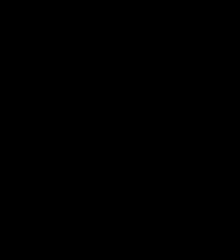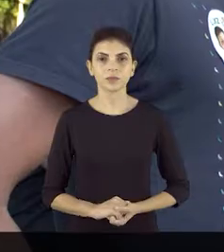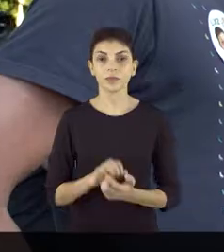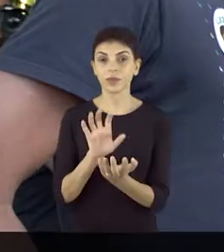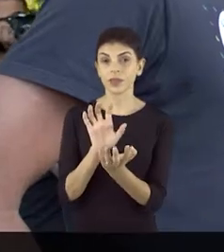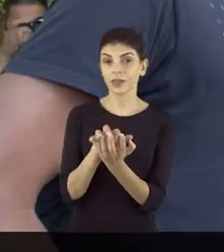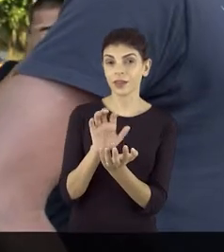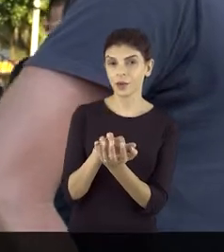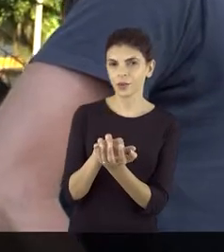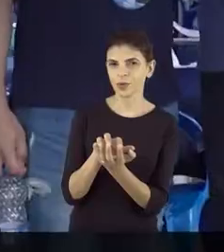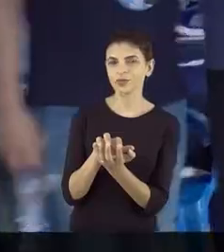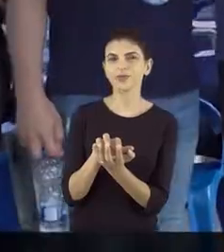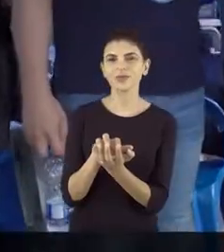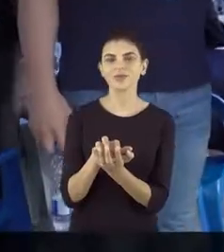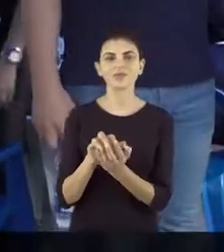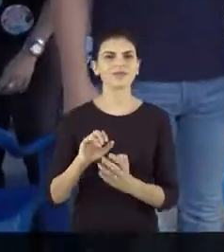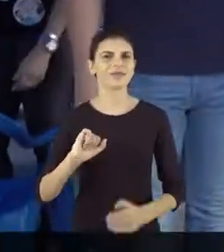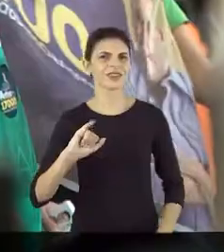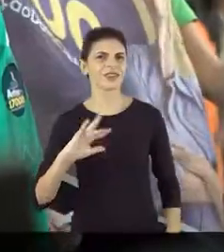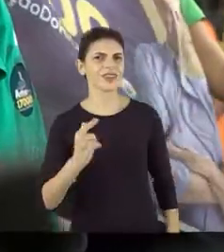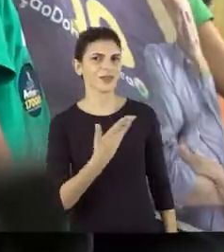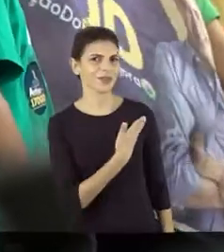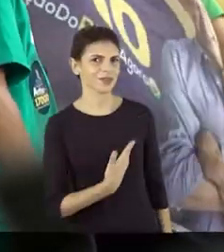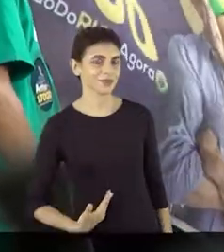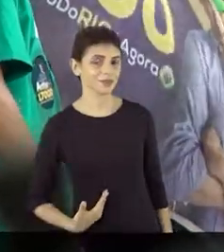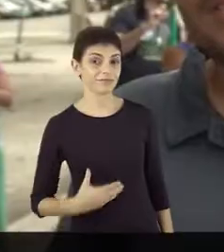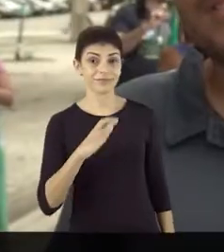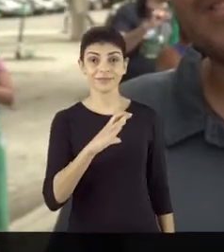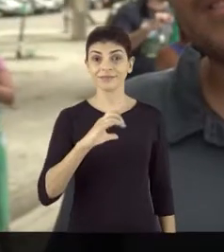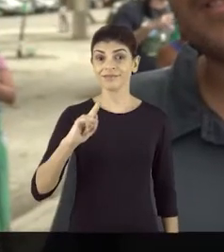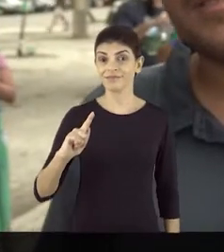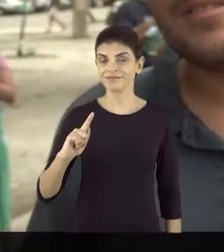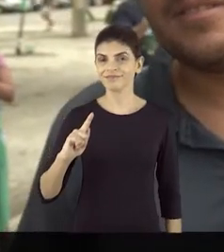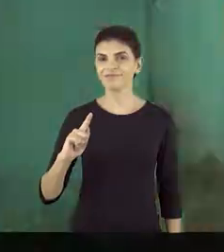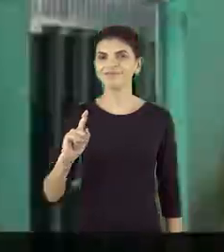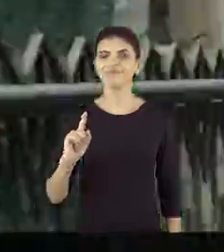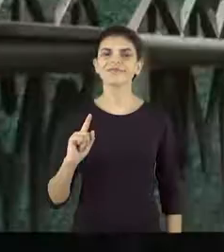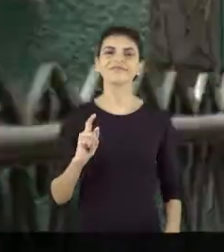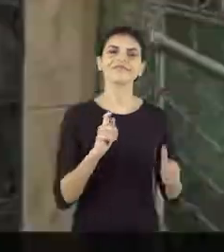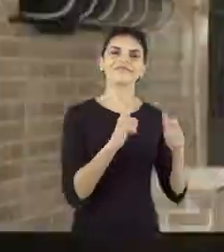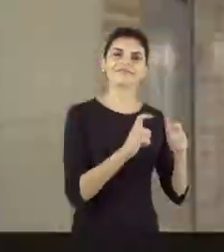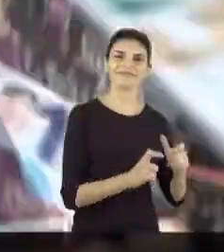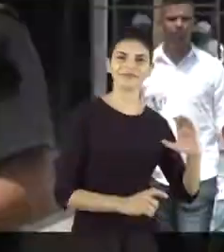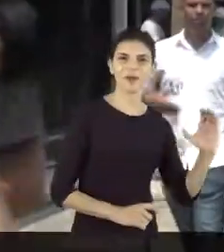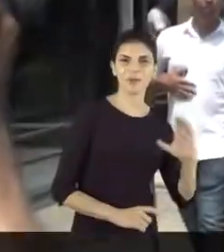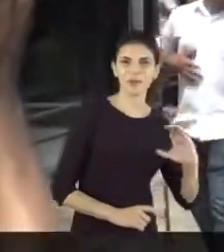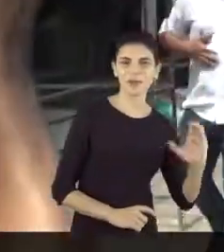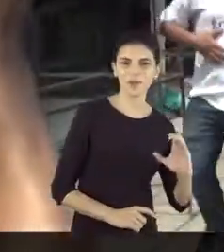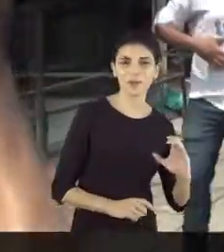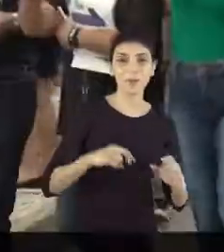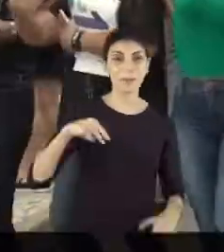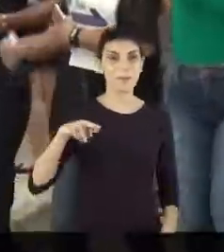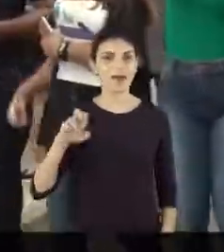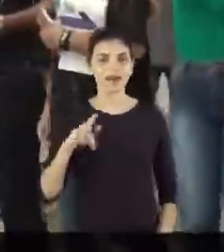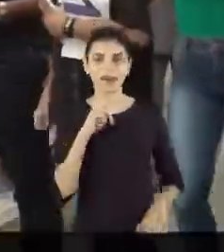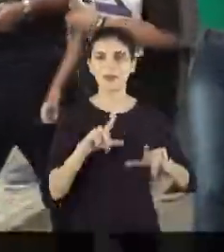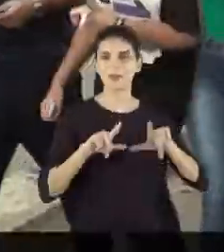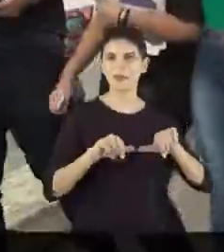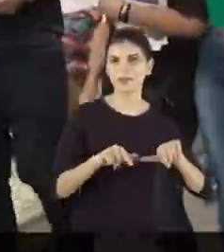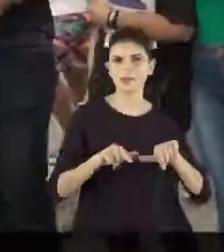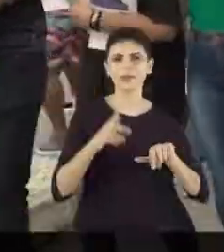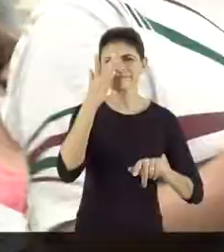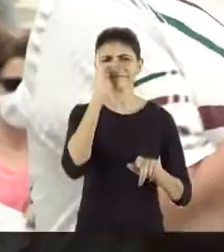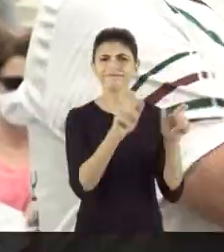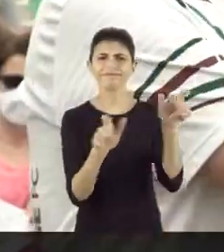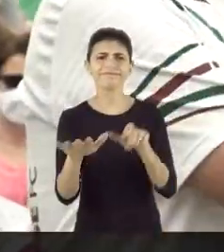De Santa Cruz à Ilha do Governador, de Campo Grande à Copacabana, da Maré à Bangu, o Rio tem recebido o